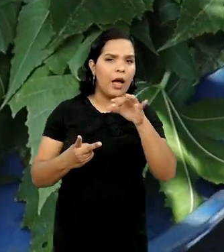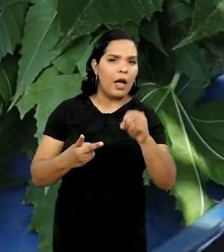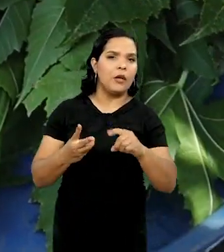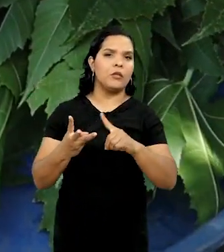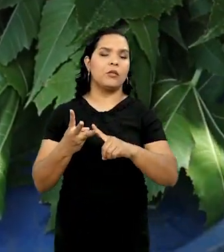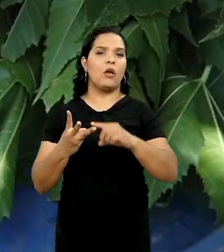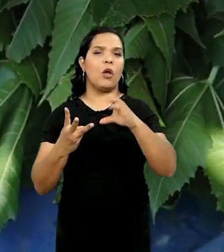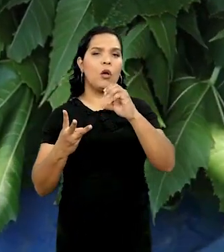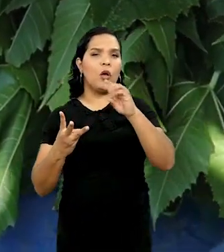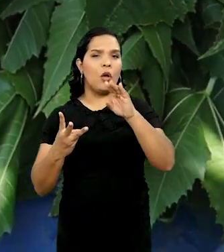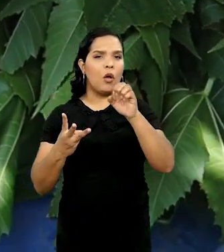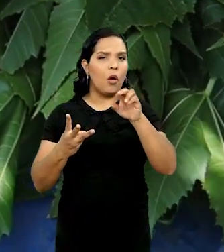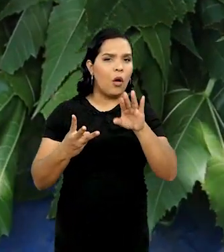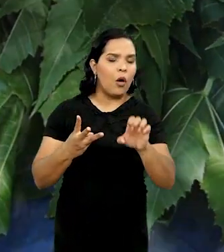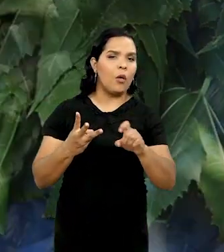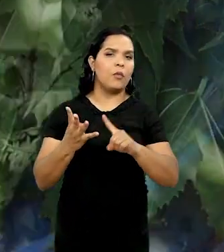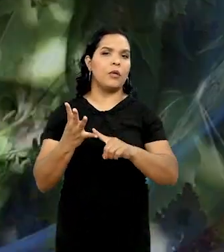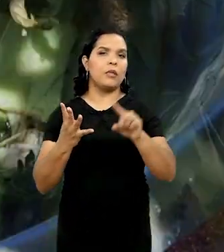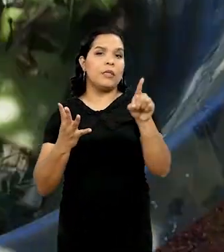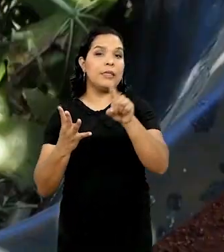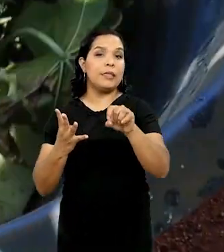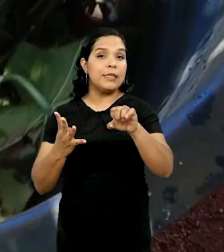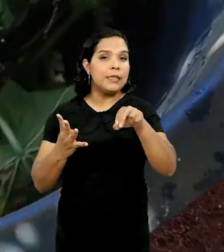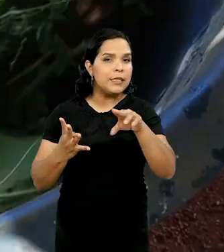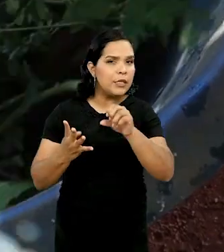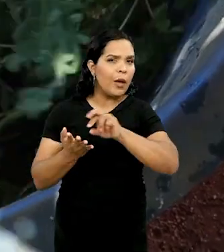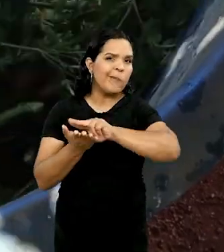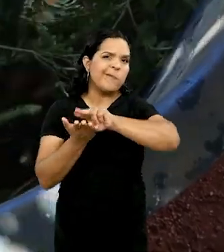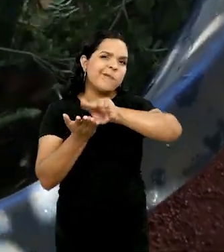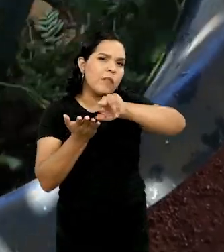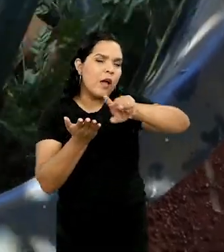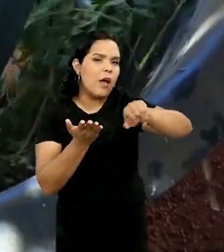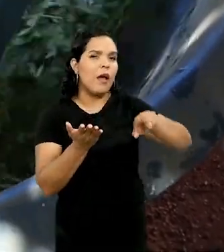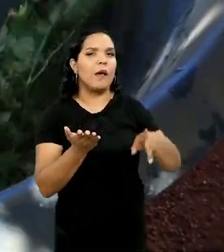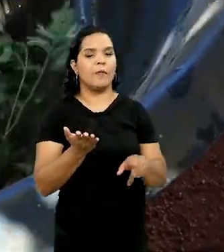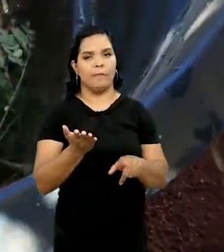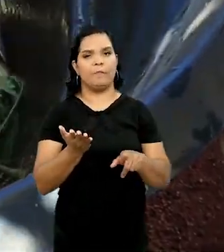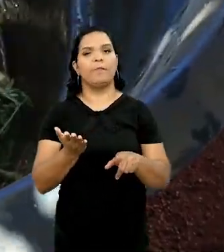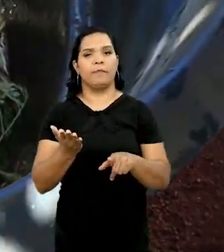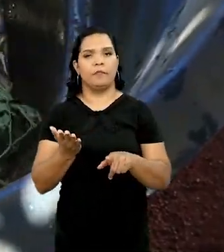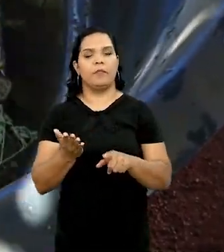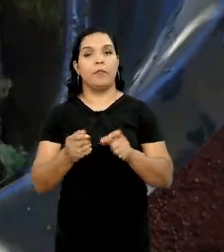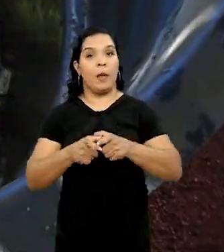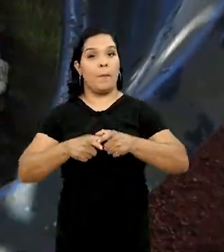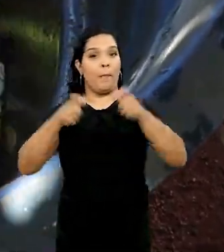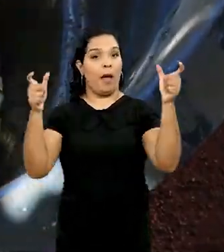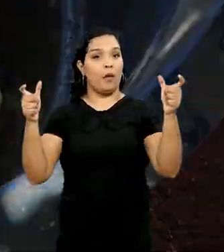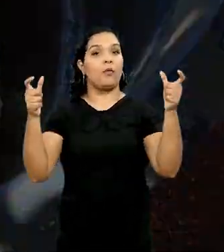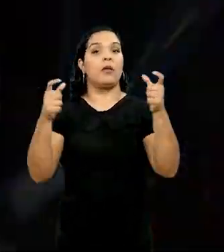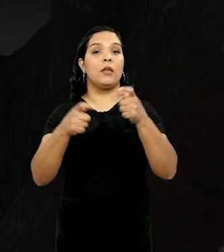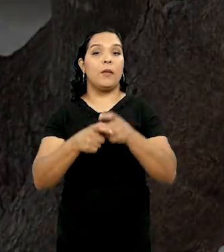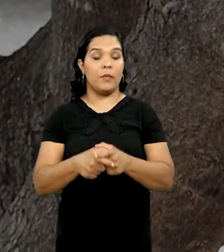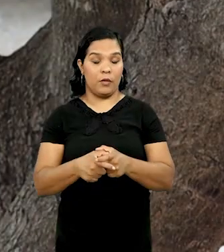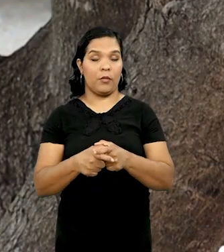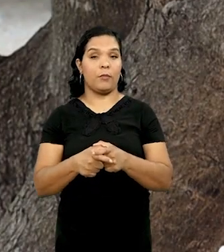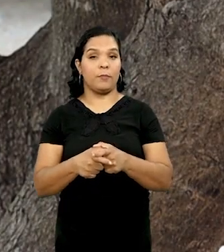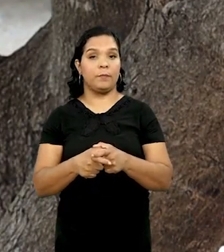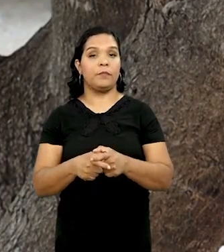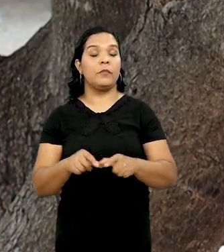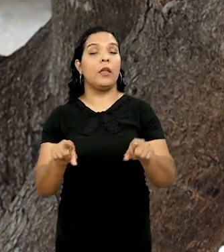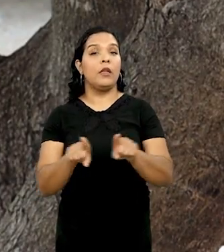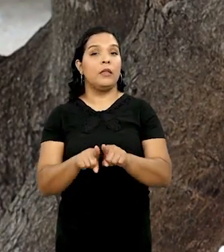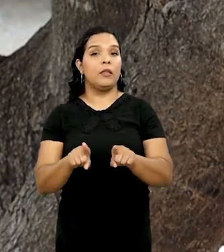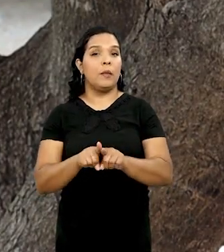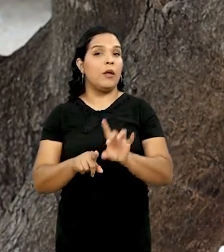magnésio, cobre, zinco, manganês, ou seja, macronutrientes e micronutrientes. Além